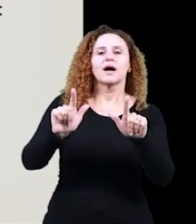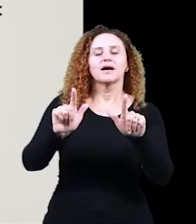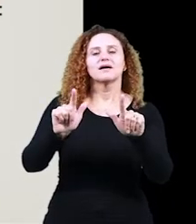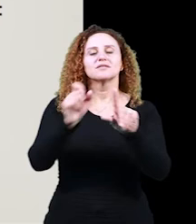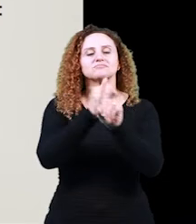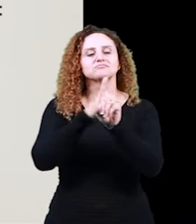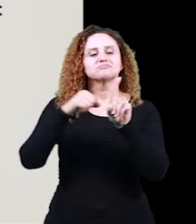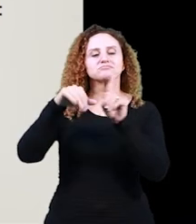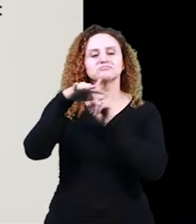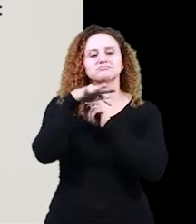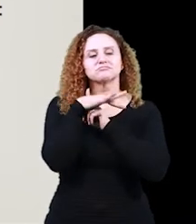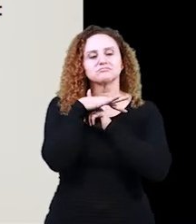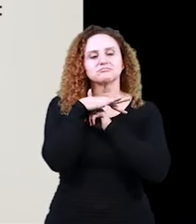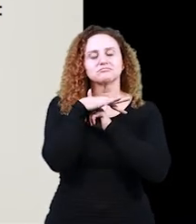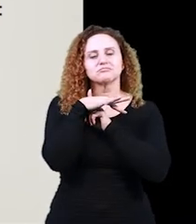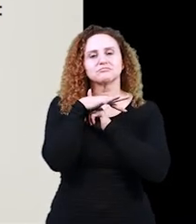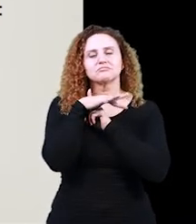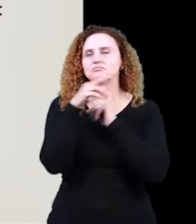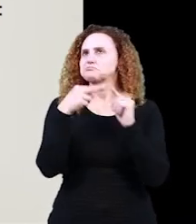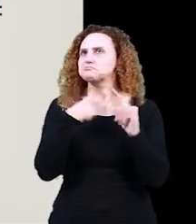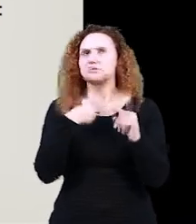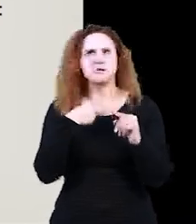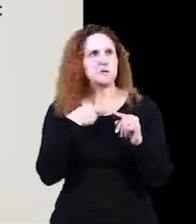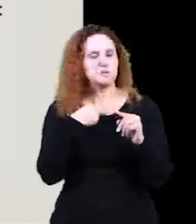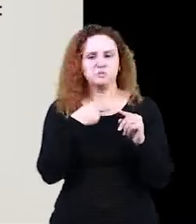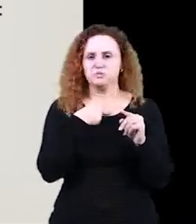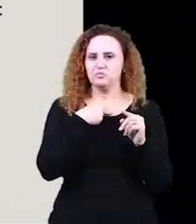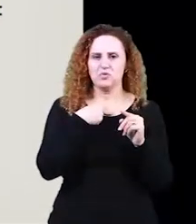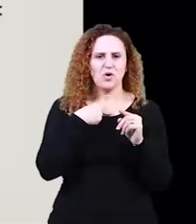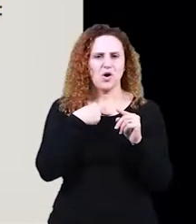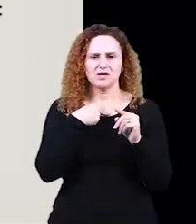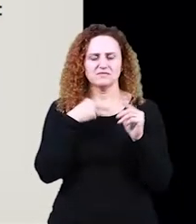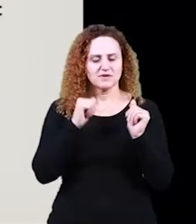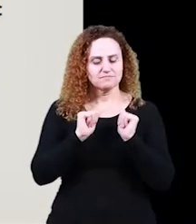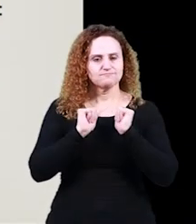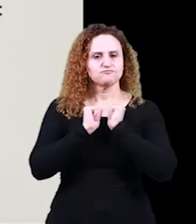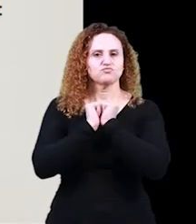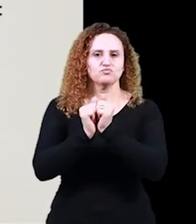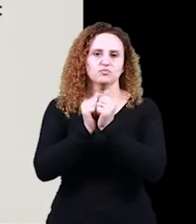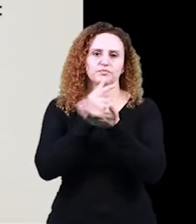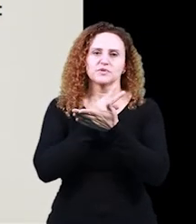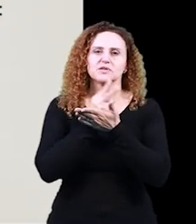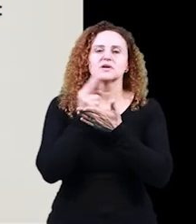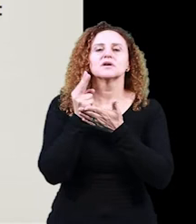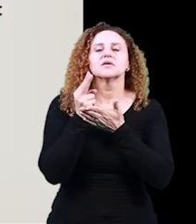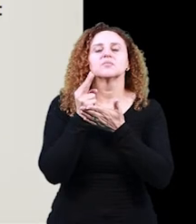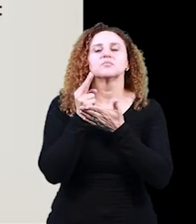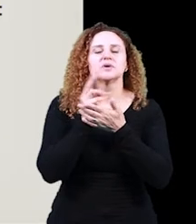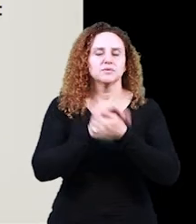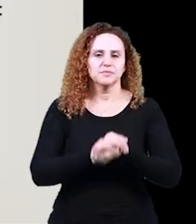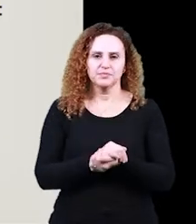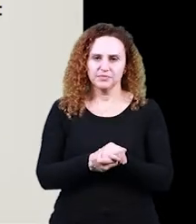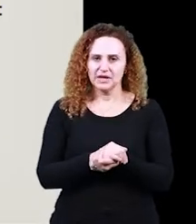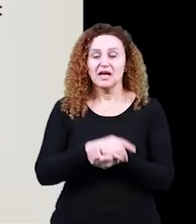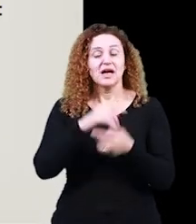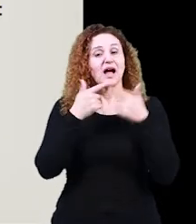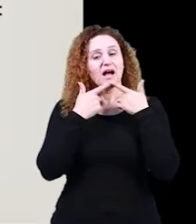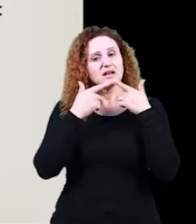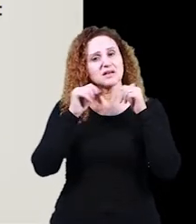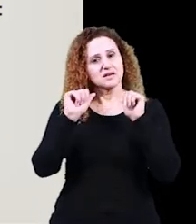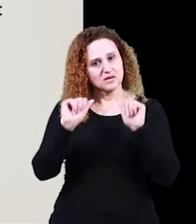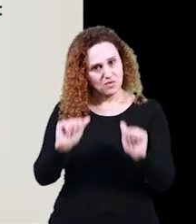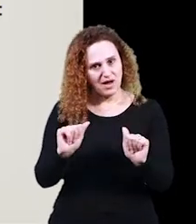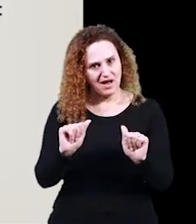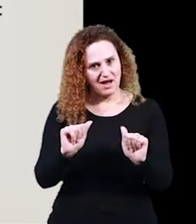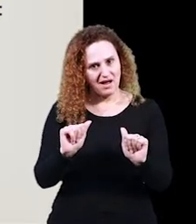entre a língua e a sociedade não podem ser consideradas uma sem a outra, pois é na e pela linguagem que o homem